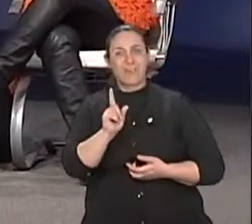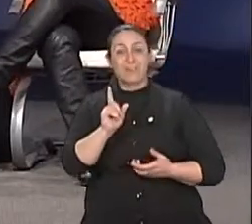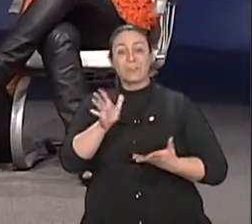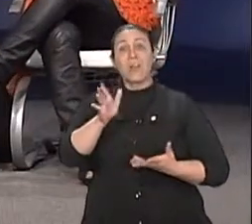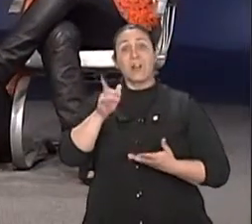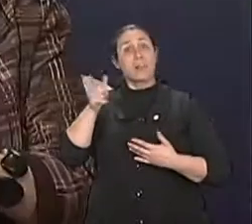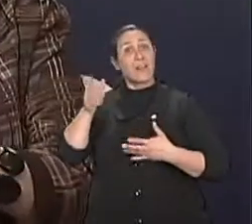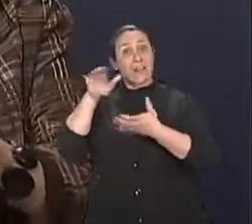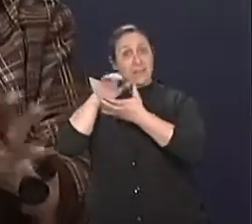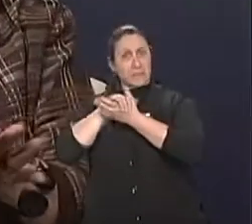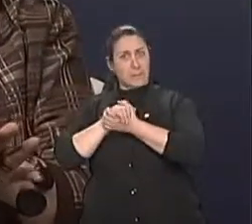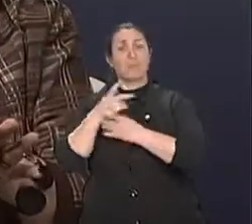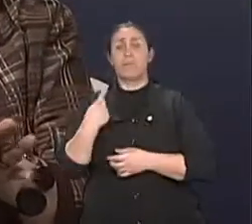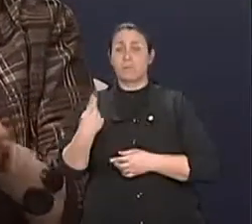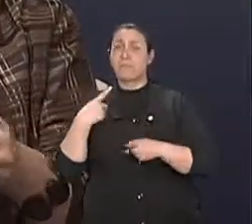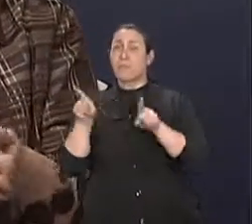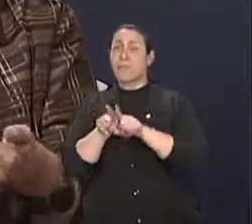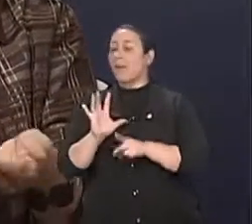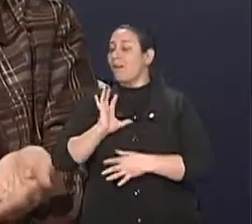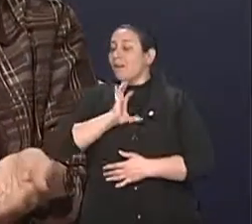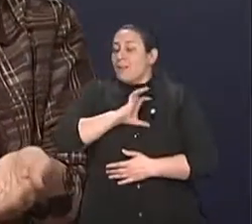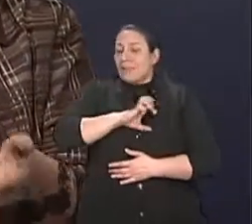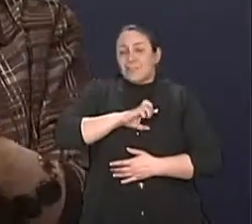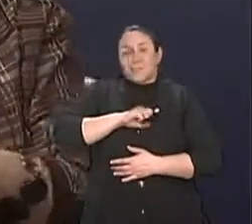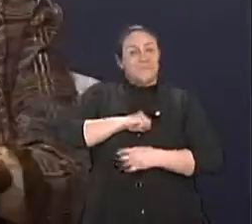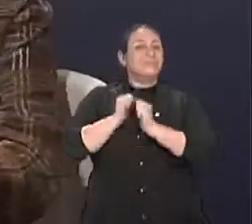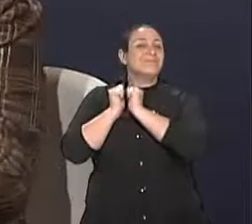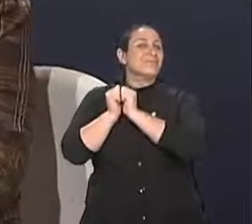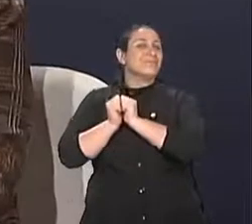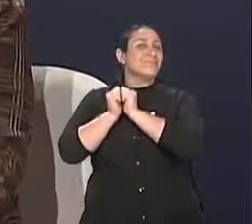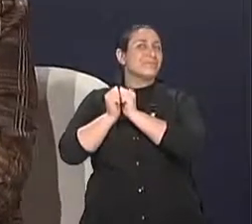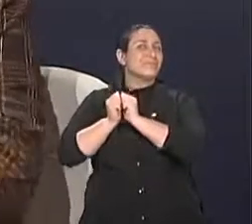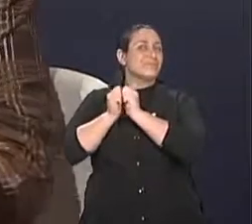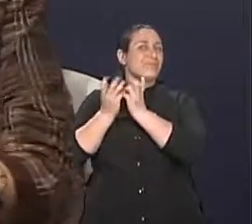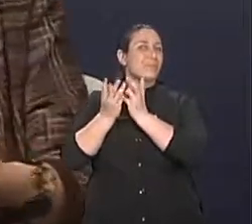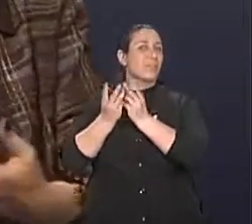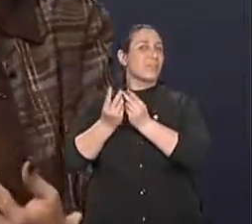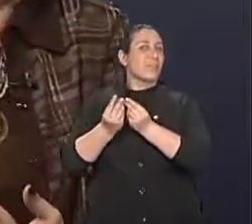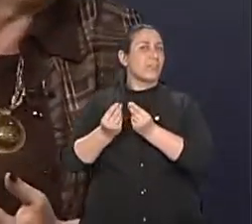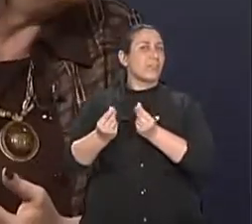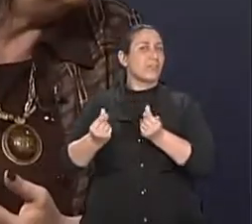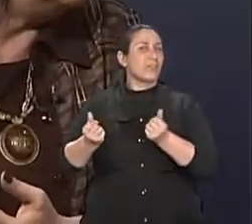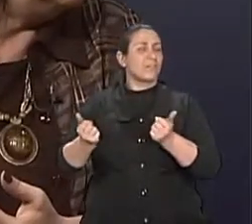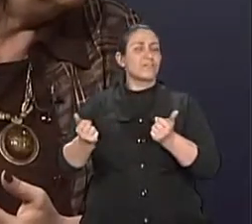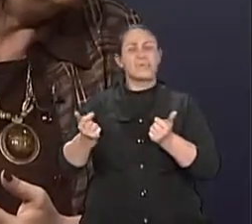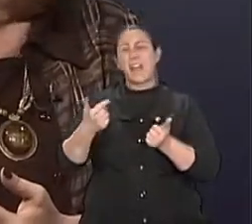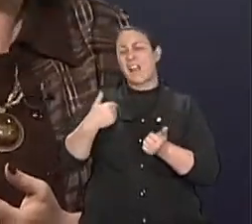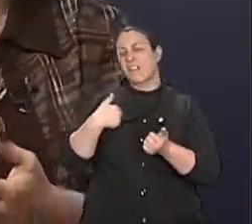casal também, sai da paixão e daí começa a aparecer. Eu não quero isso, eu não gosto de dançar.